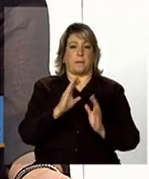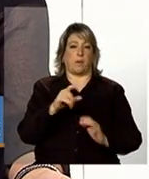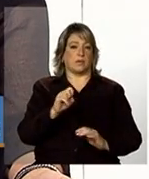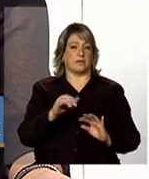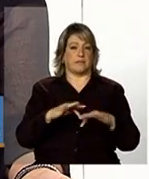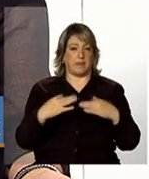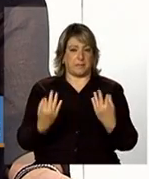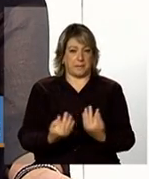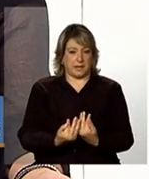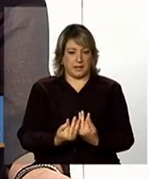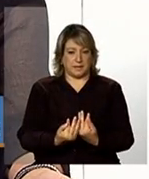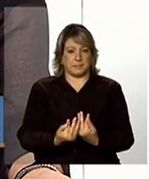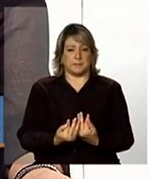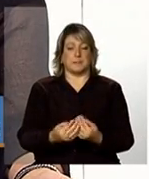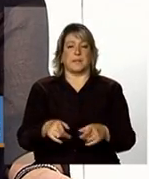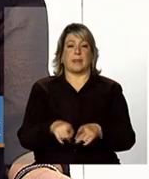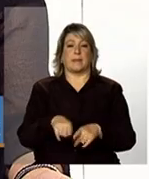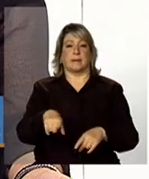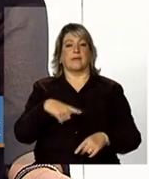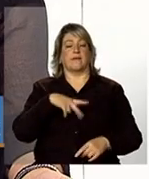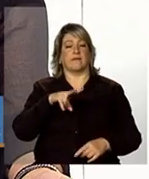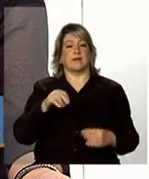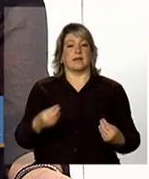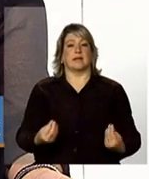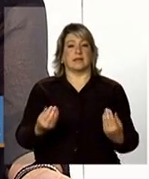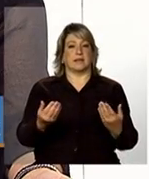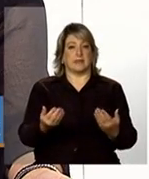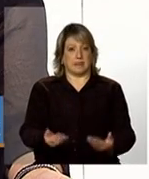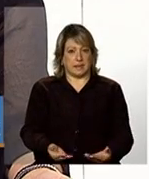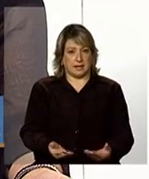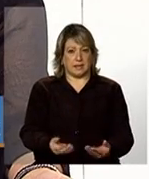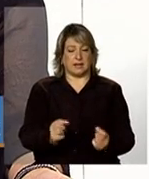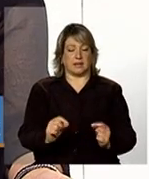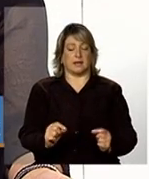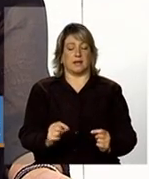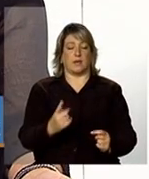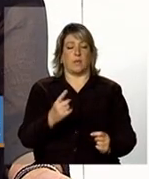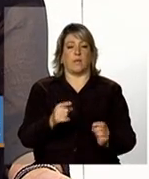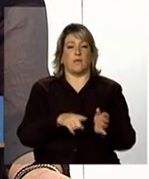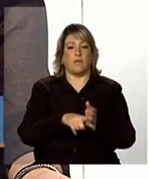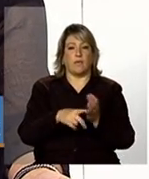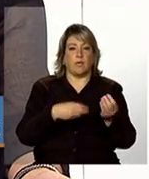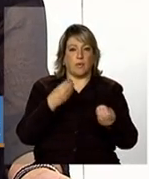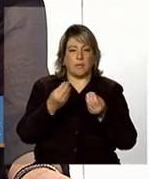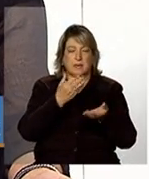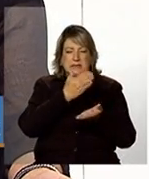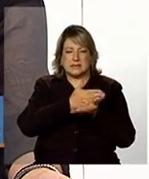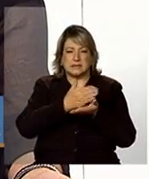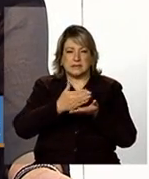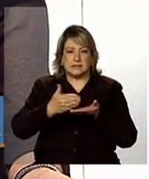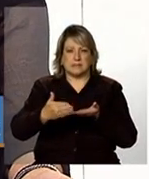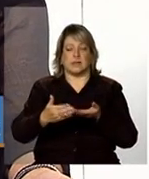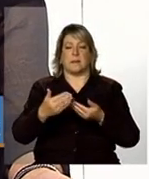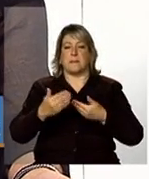ela vai dar de uma forma pormenorizada passos